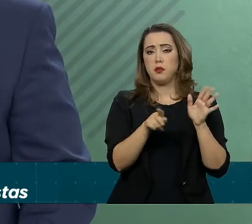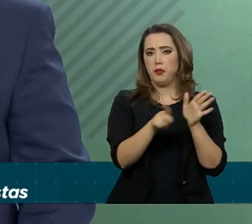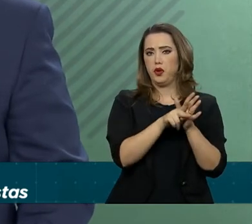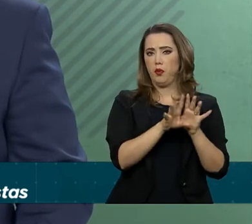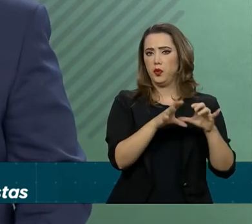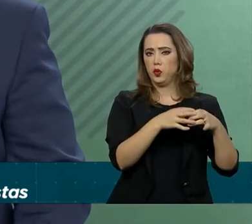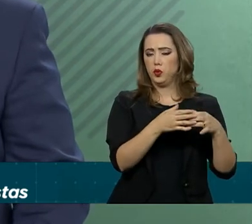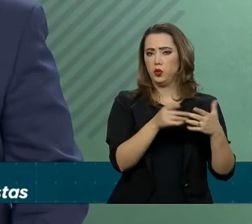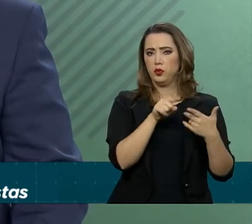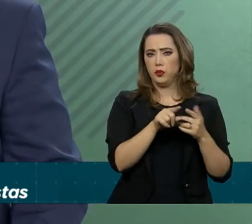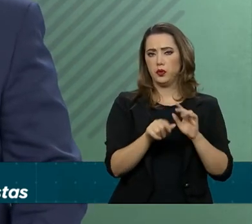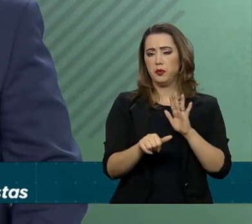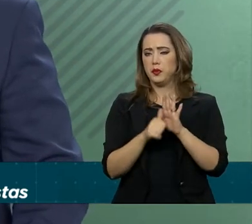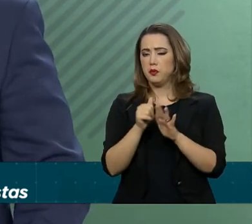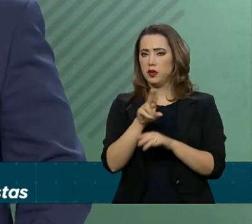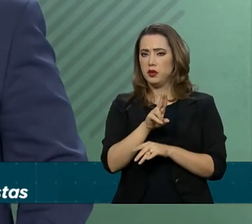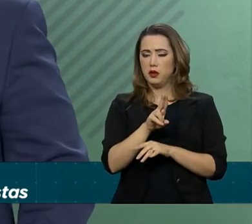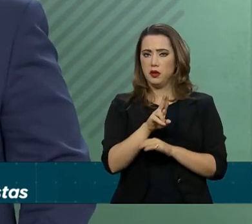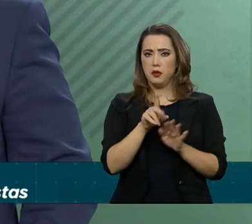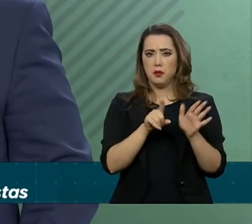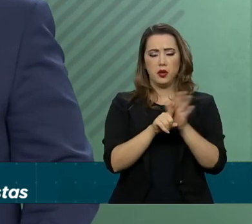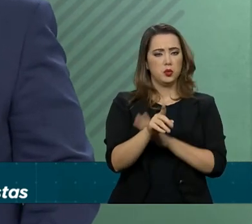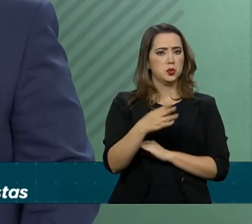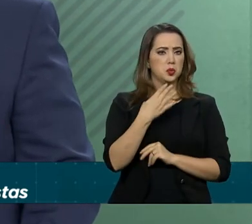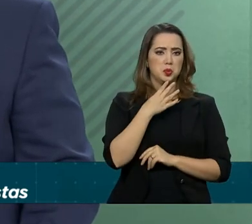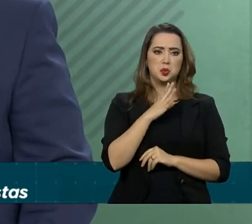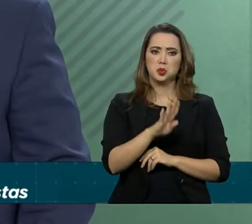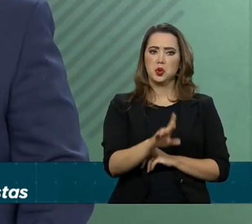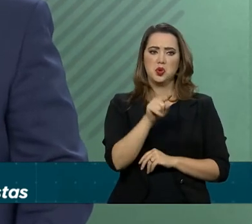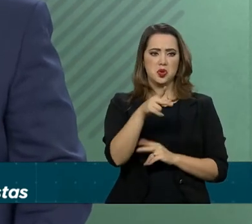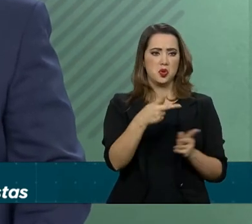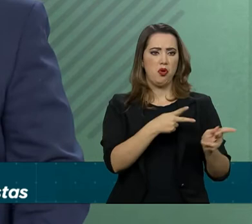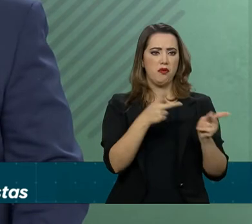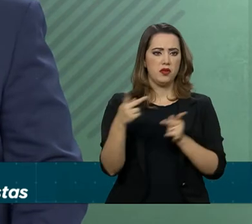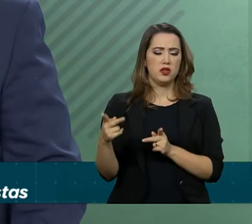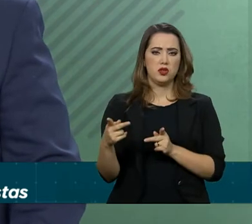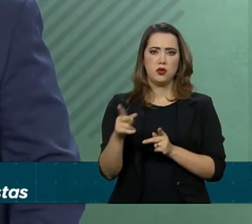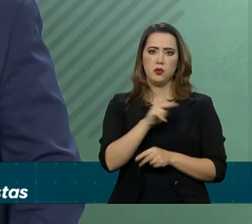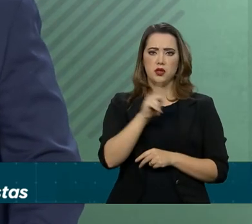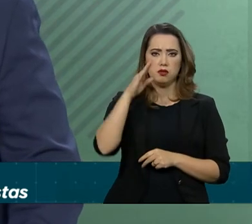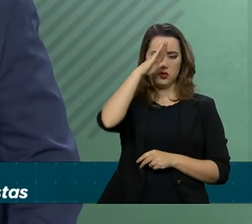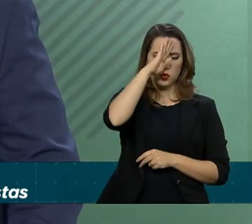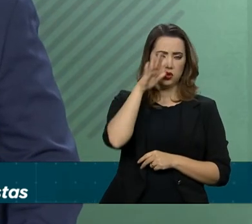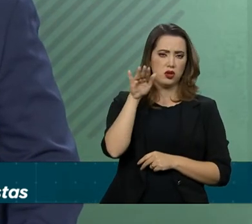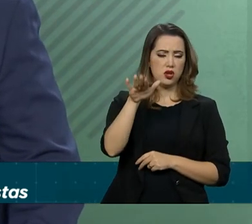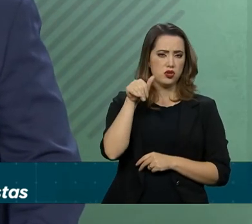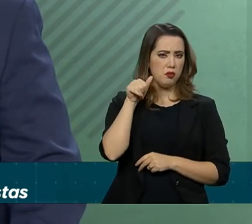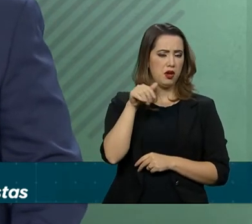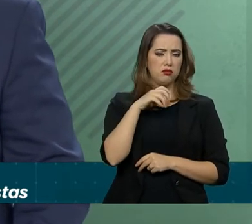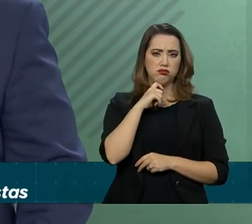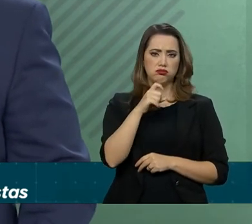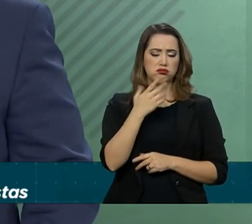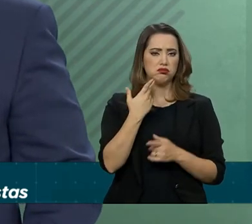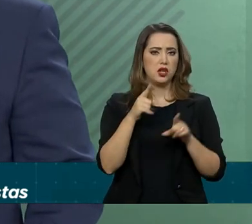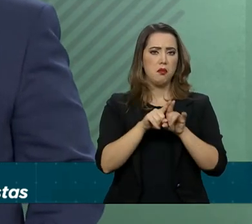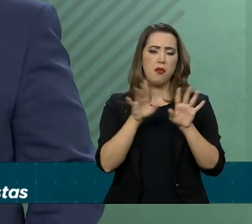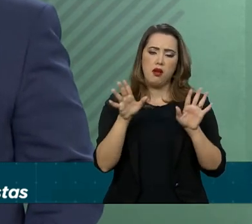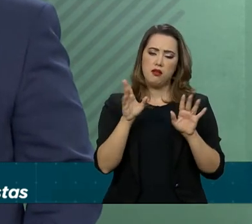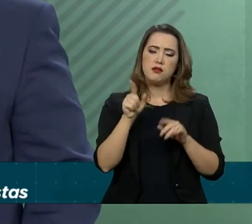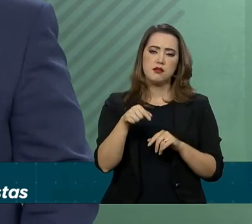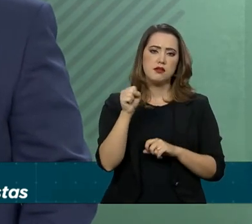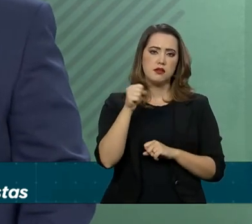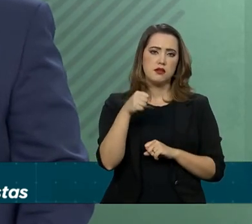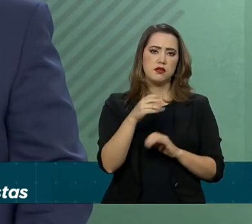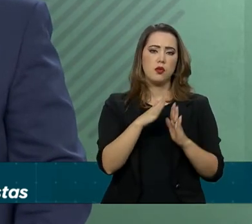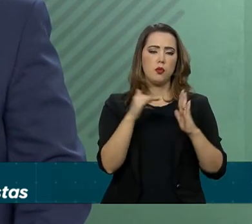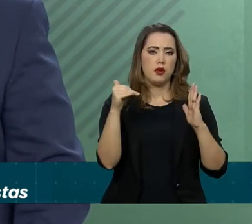Com relação à sua primeira questão, eu desconheço este convite por parte do senhor presidente, mas naturalmente será uma honra para o